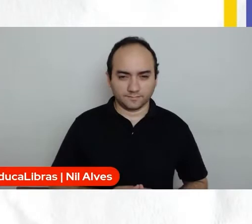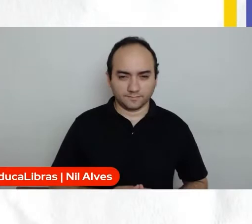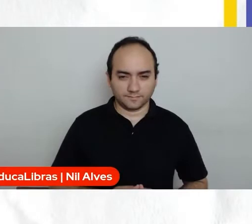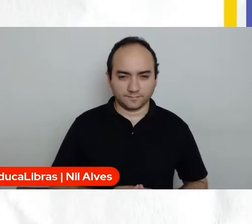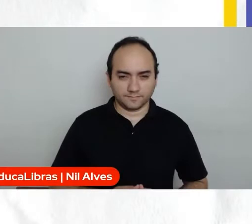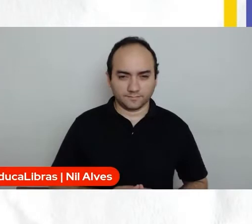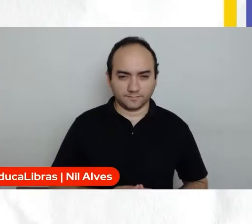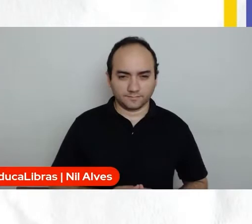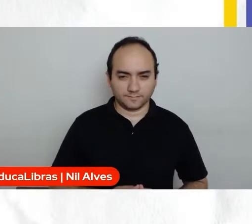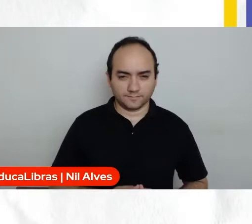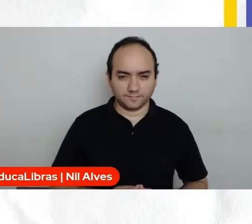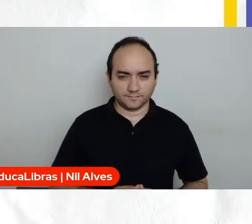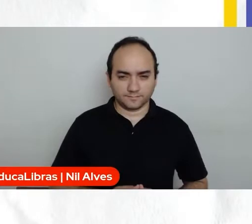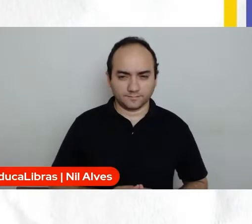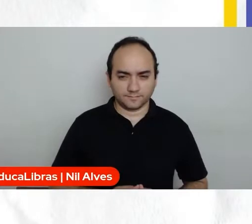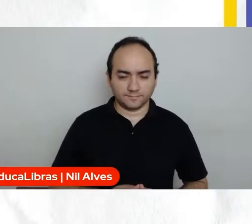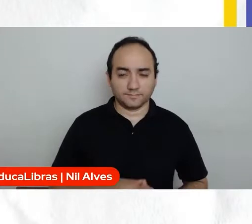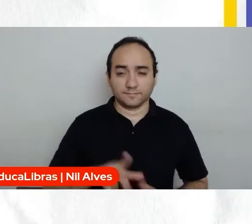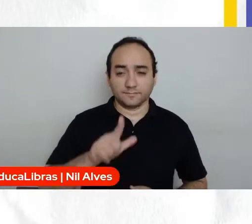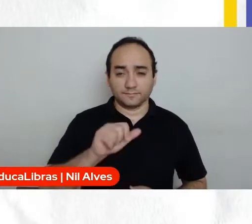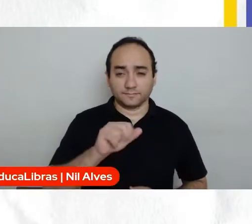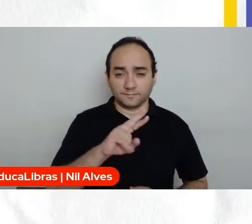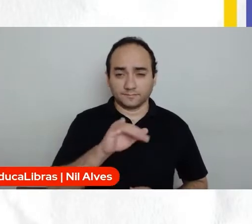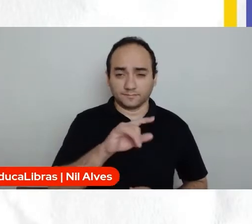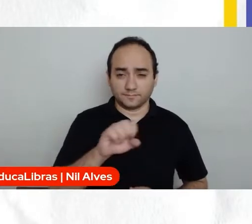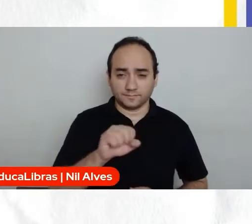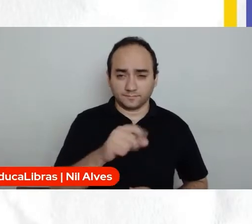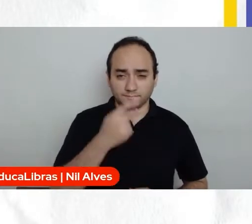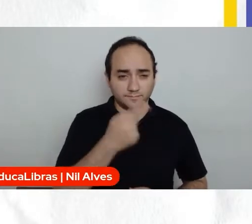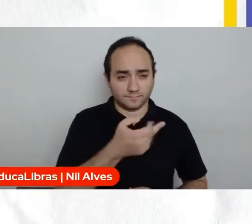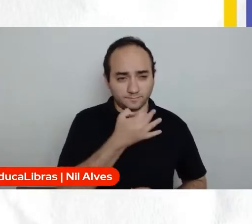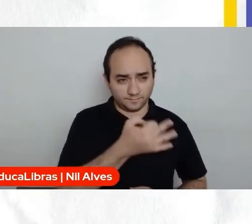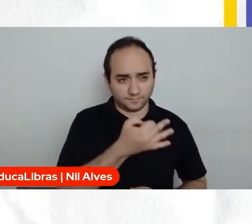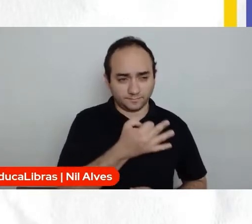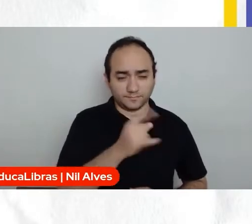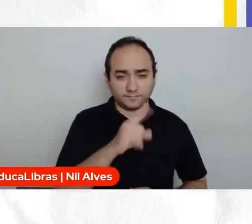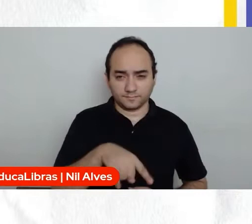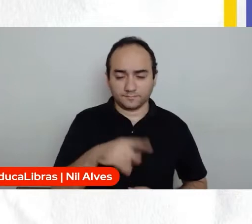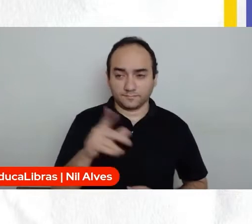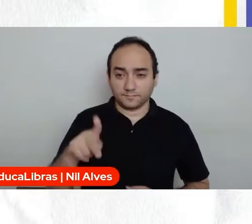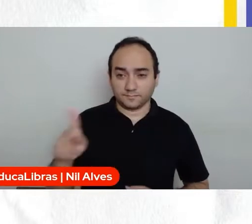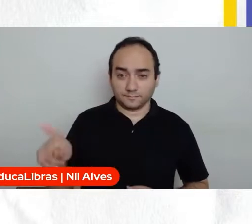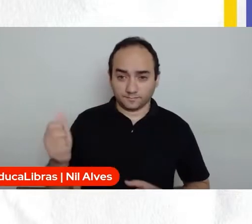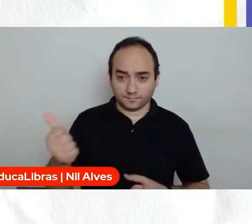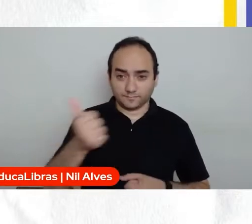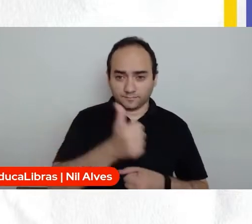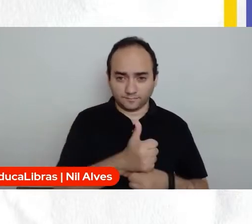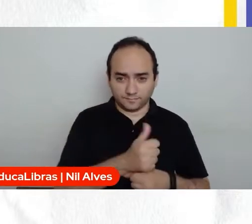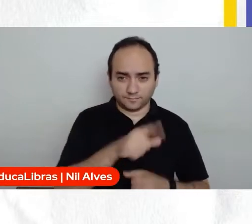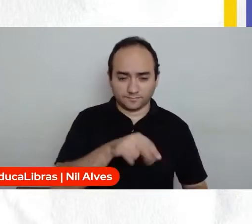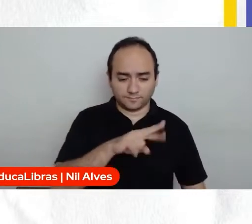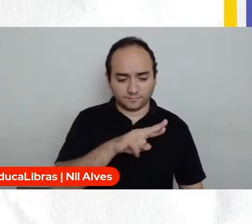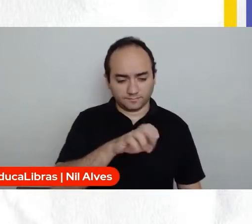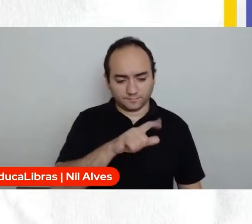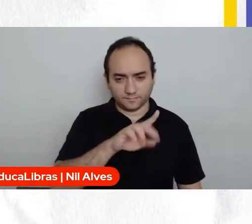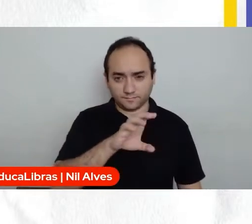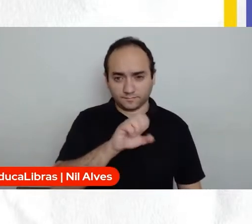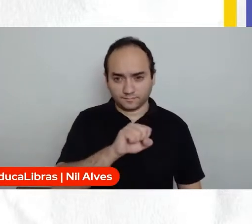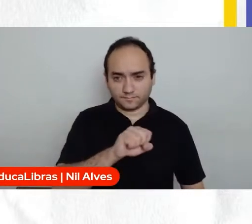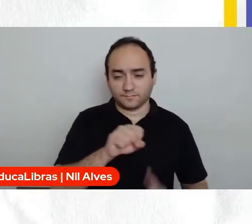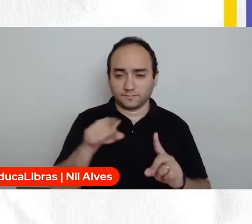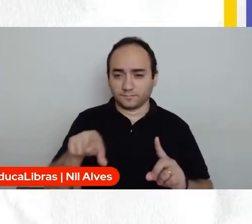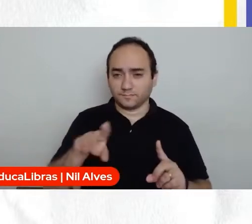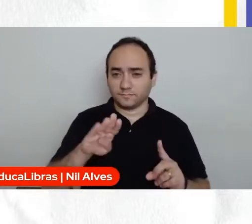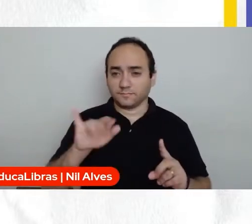A Larissa deu uma sugestão de nós trocarmos o professor Regerson falar agora e a Bia entrar depois.